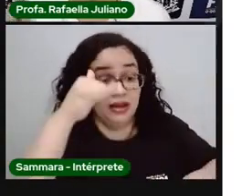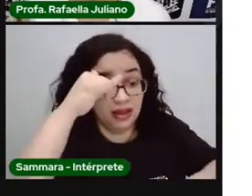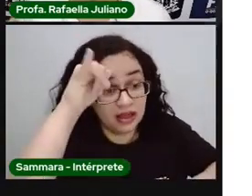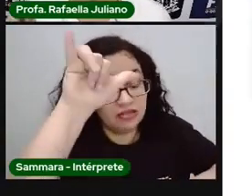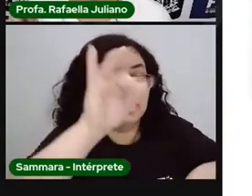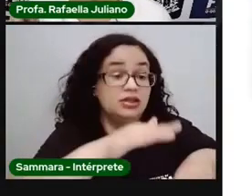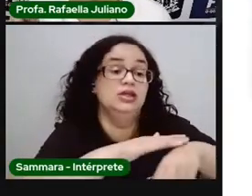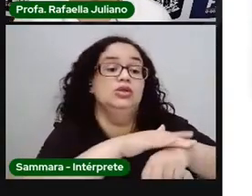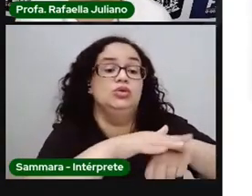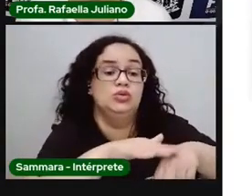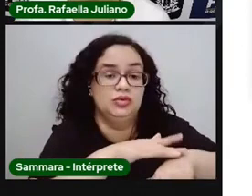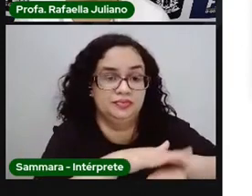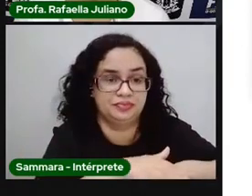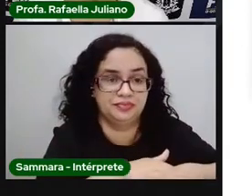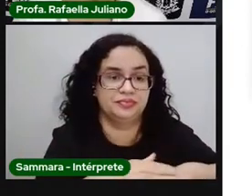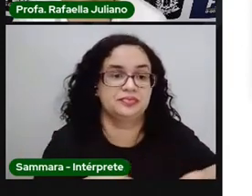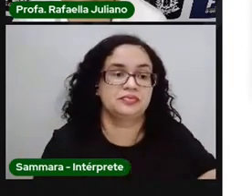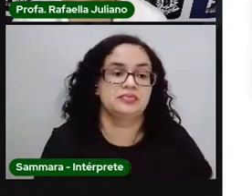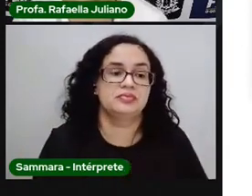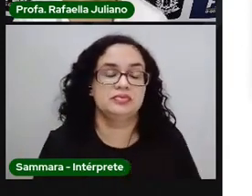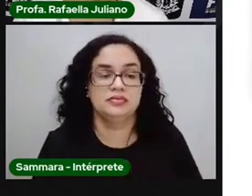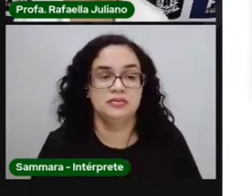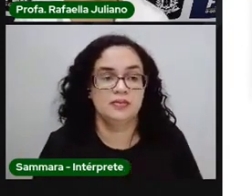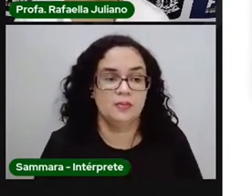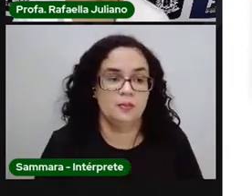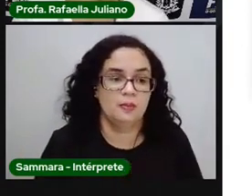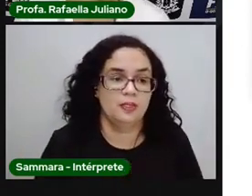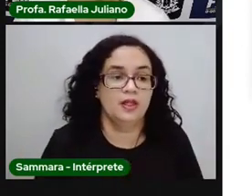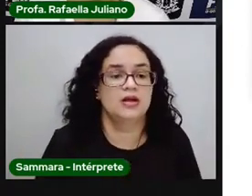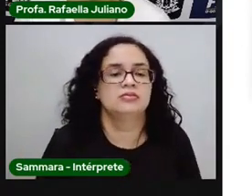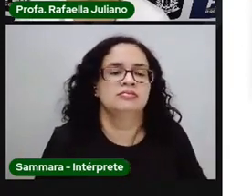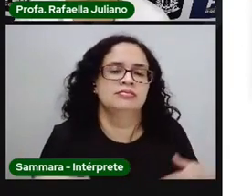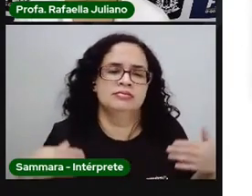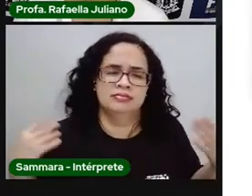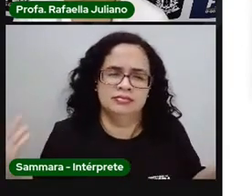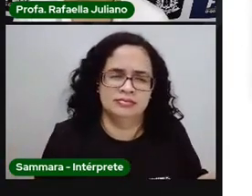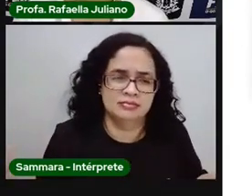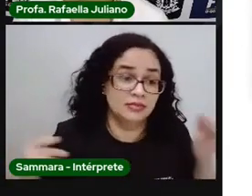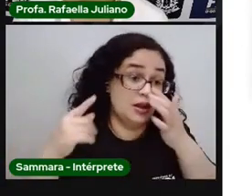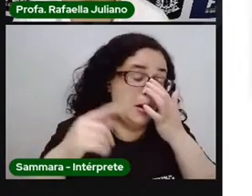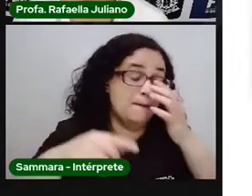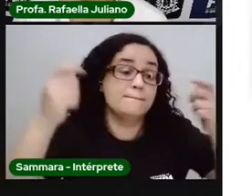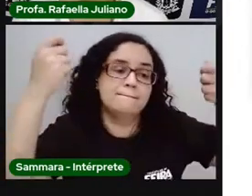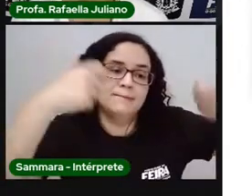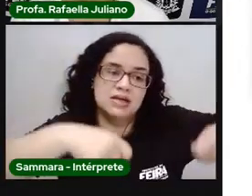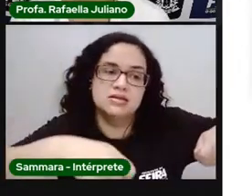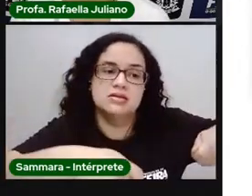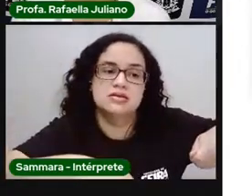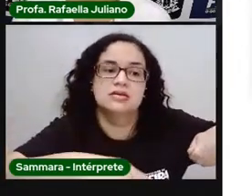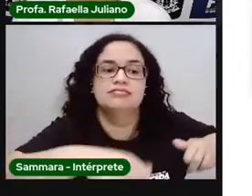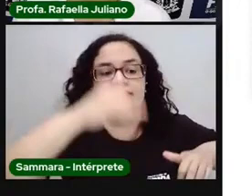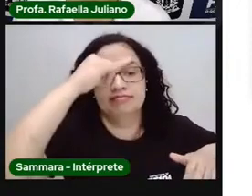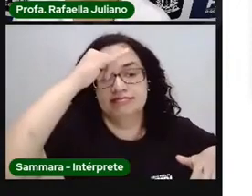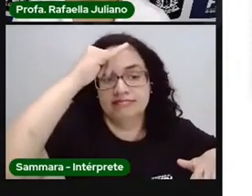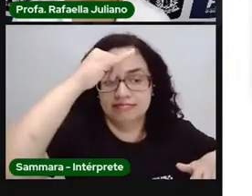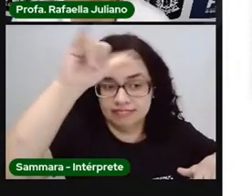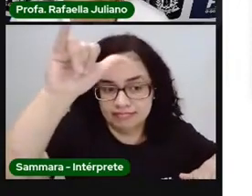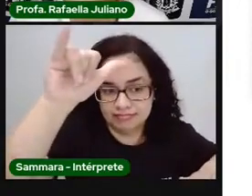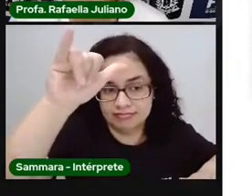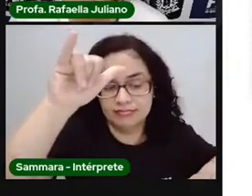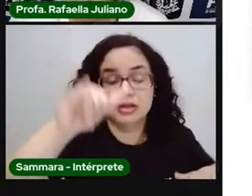Vamos ver a dica que o Rafa tem aqui para vocês. Coisas que a gente precisa eliminar e coisas que a gente precisa